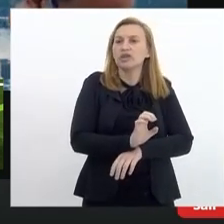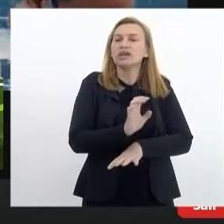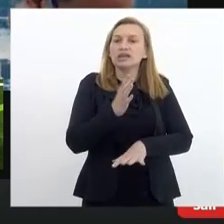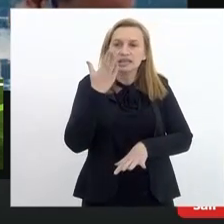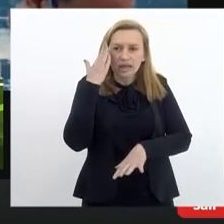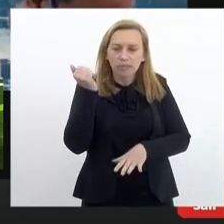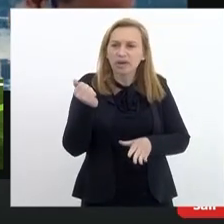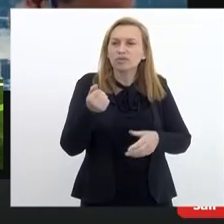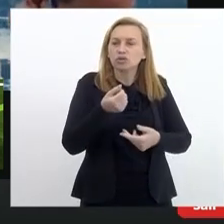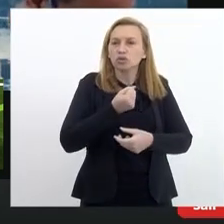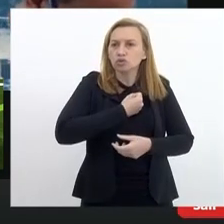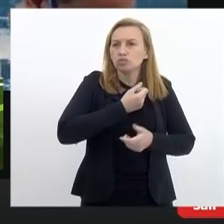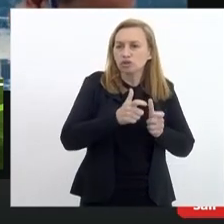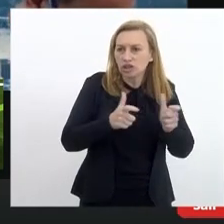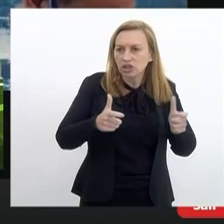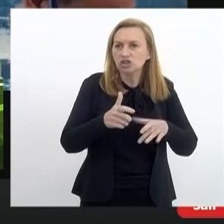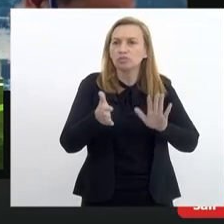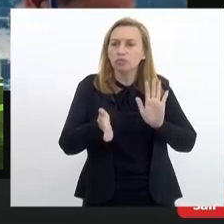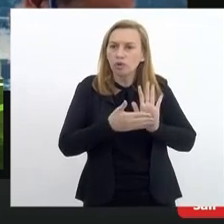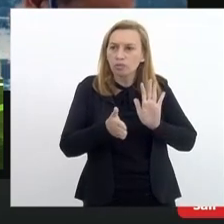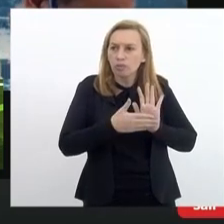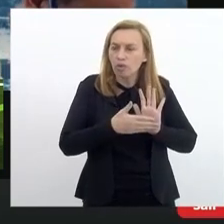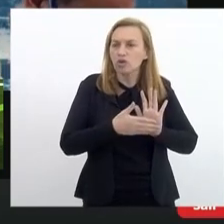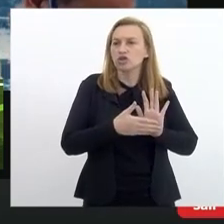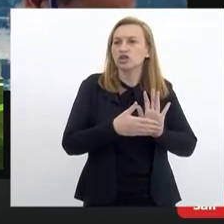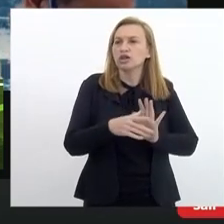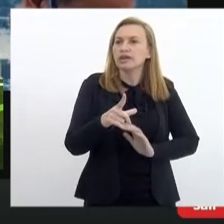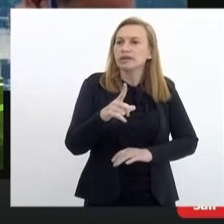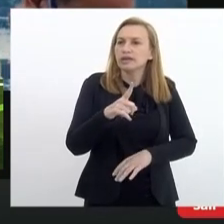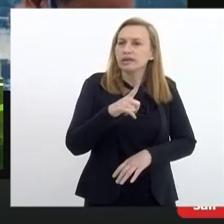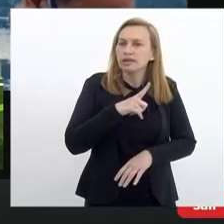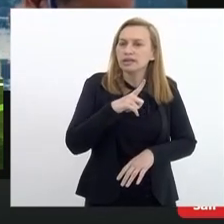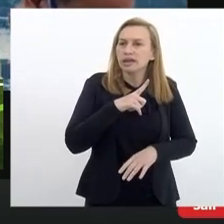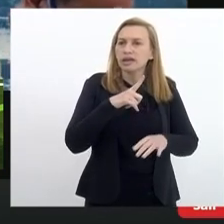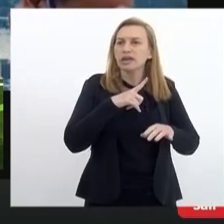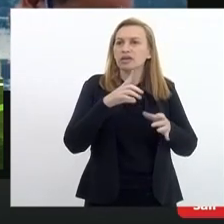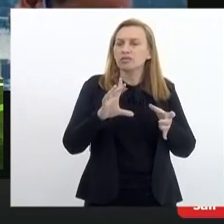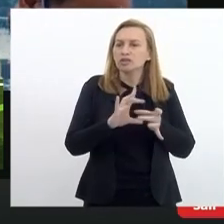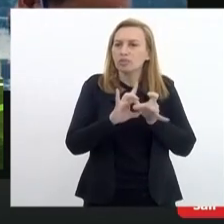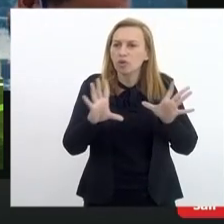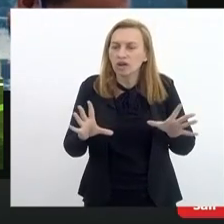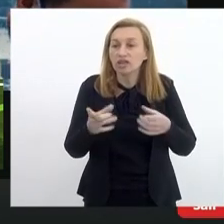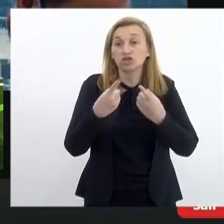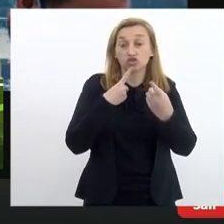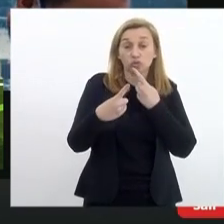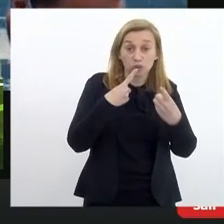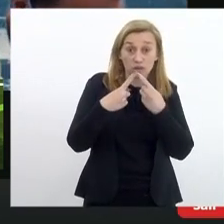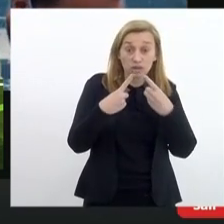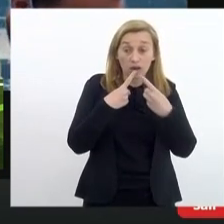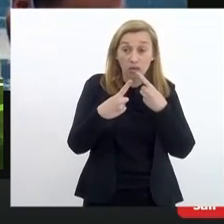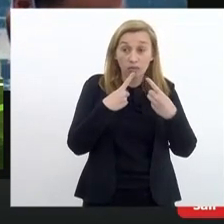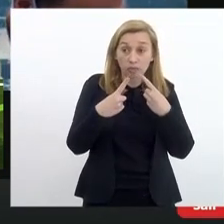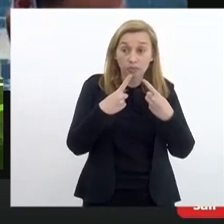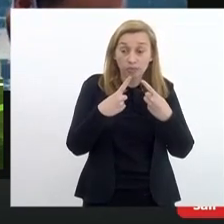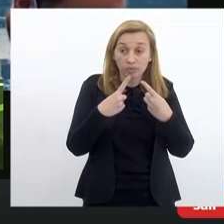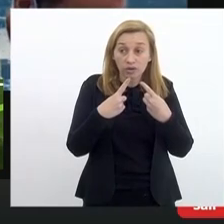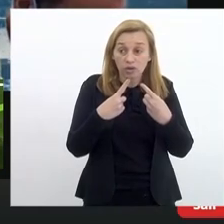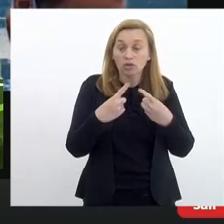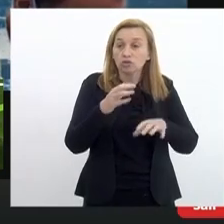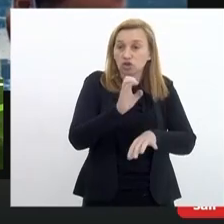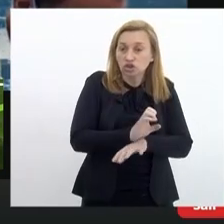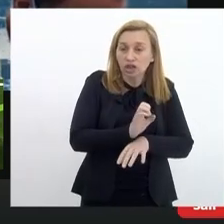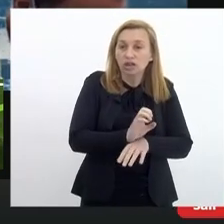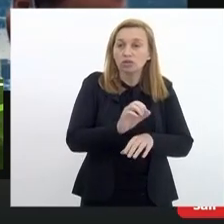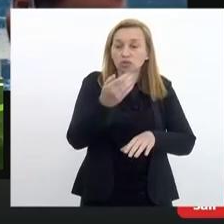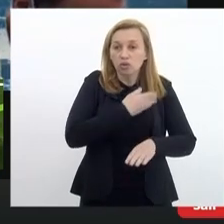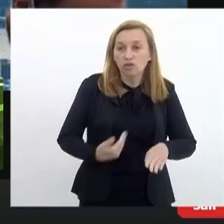das propostas que tem assim uma roupagem democrática discussão no estado em governo de uma